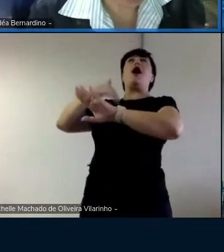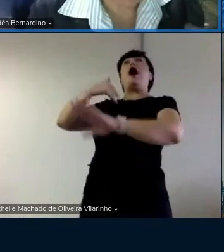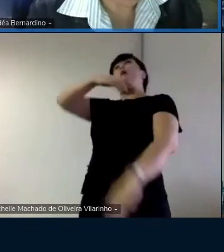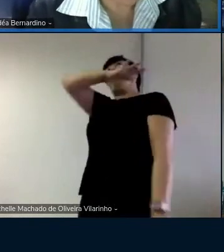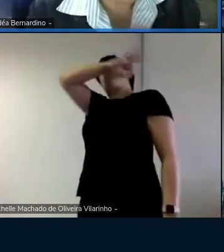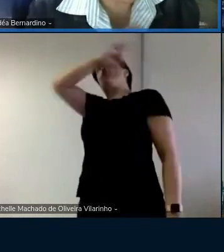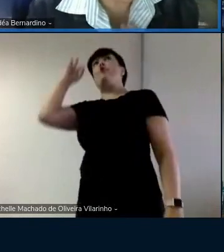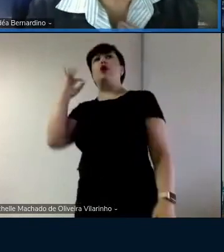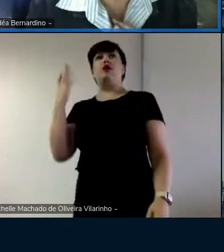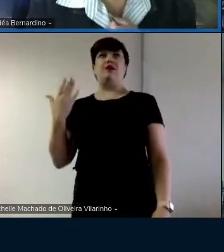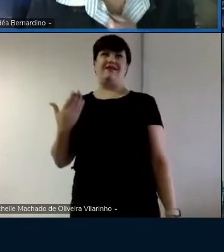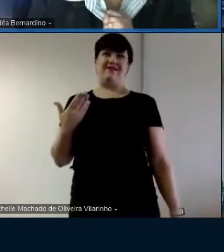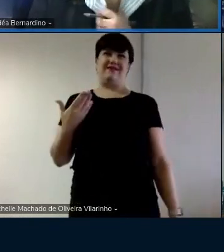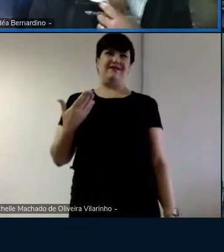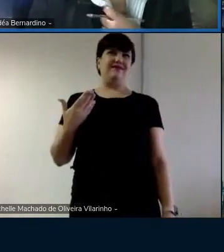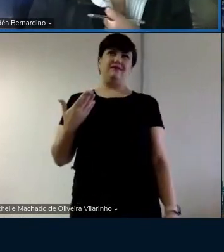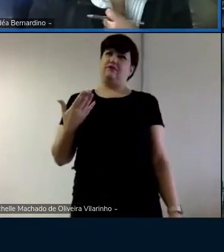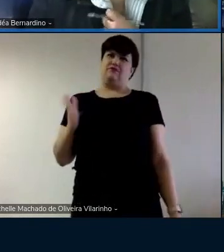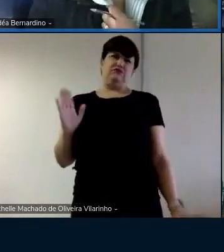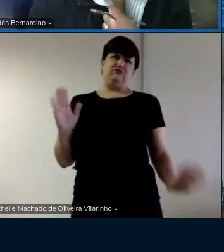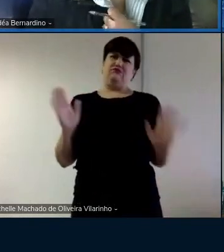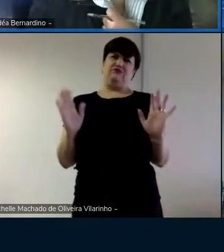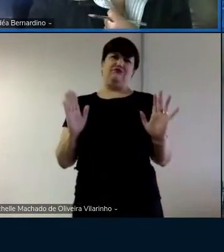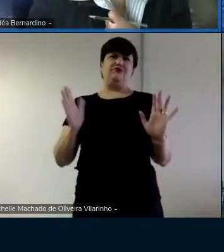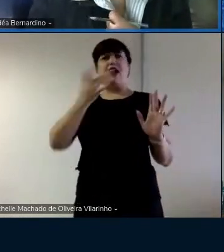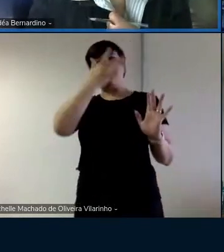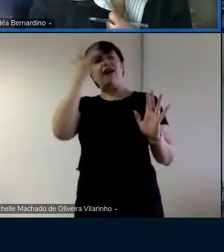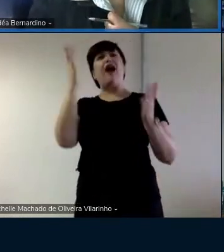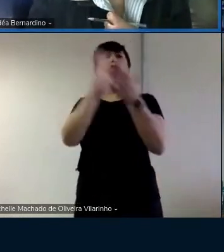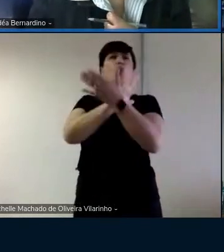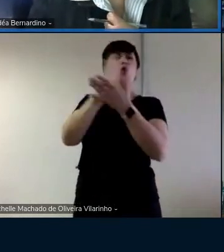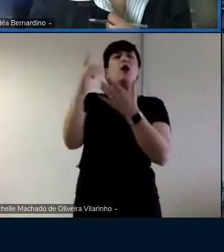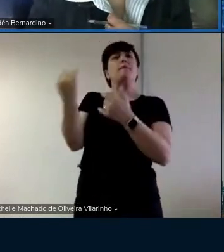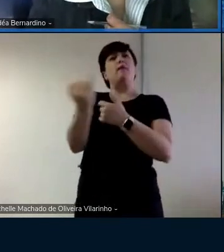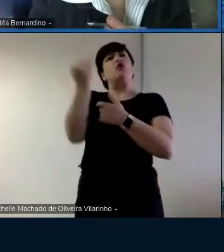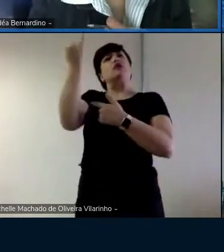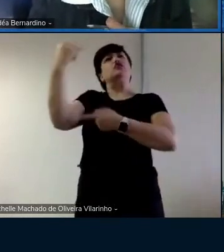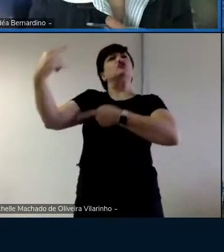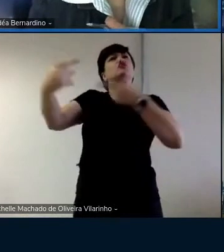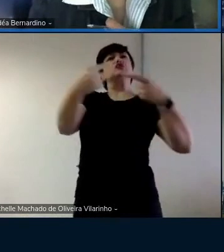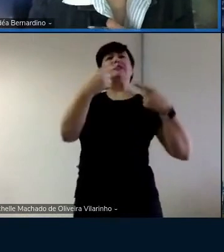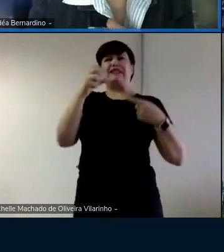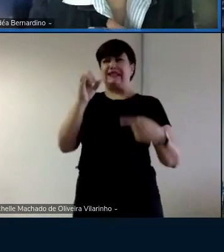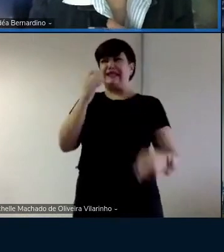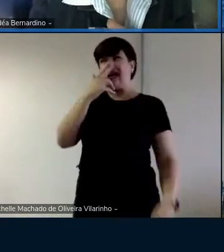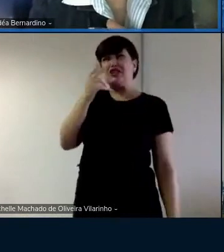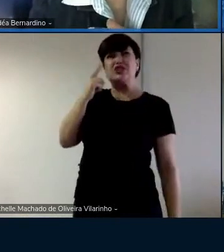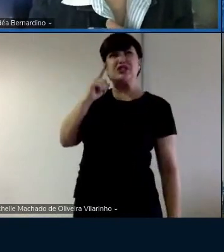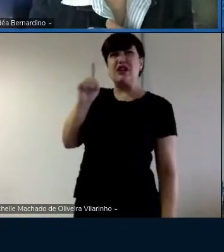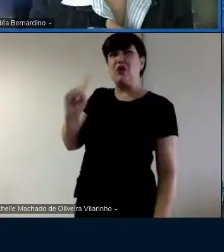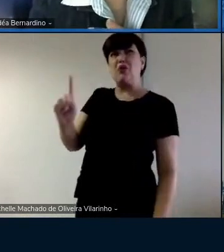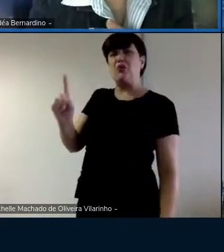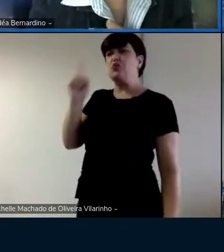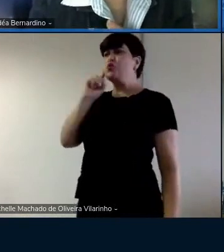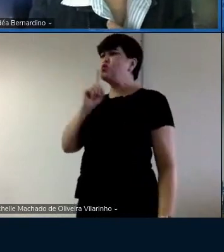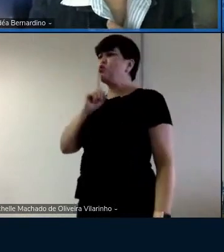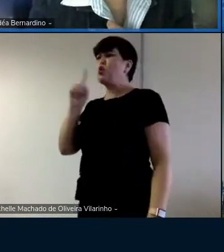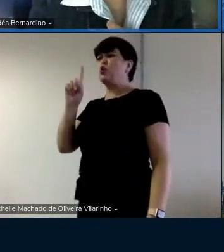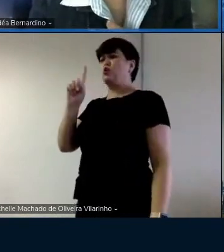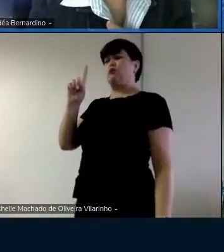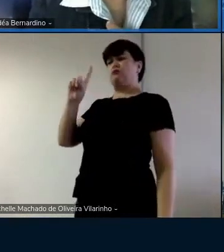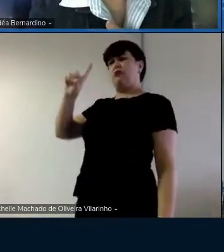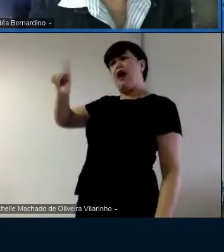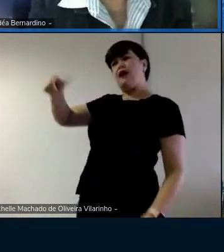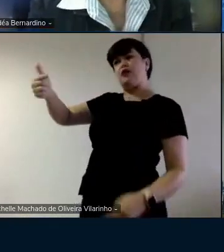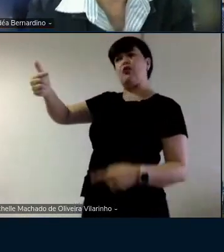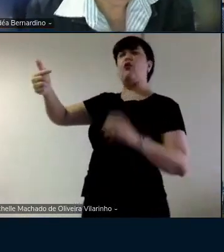com a fala, sabe? E tem coisas que seria importante discutir. Será que não? O surdo como falante de segunda língua, tudo